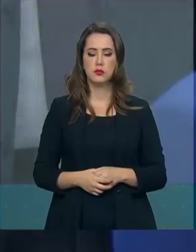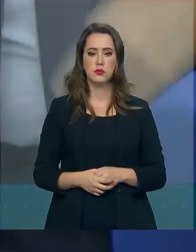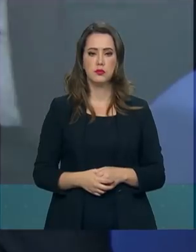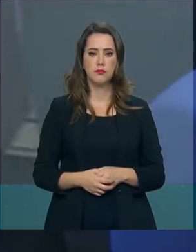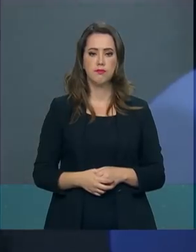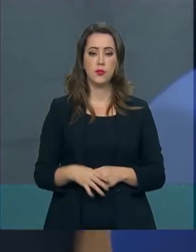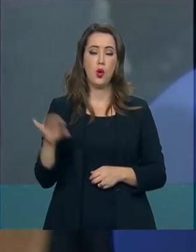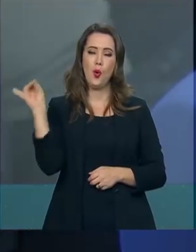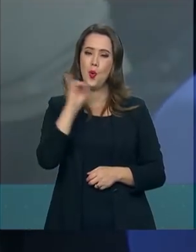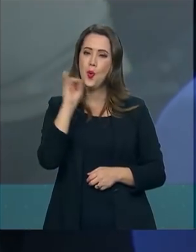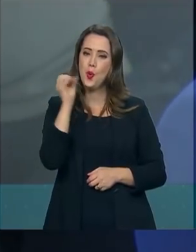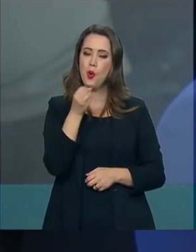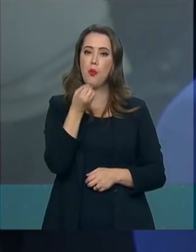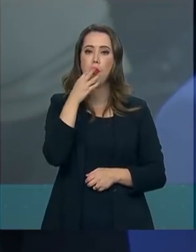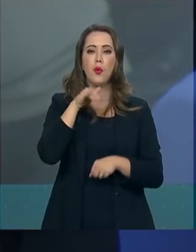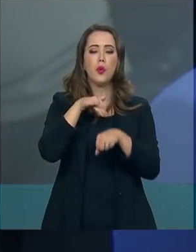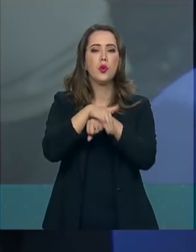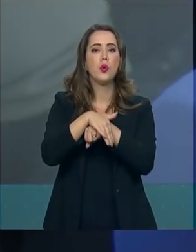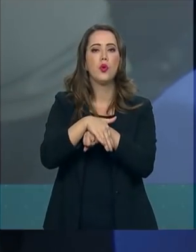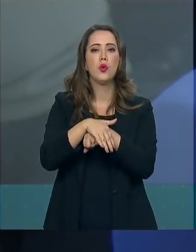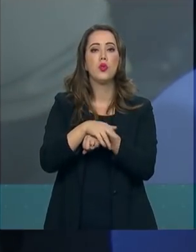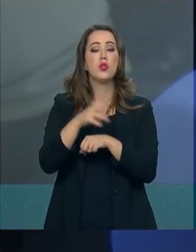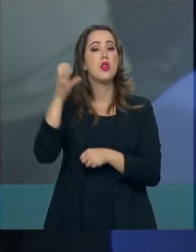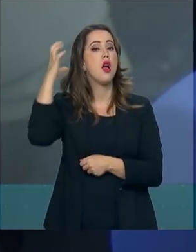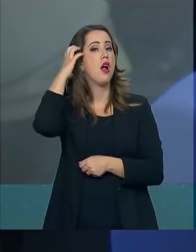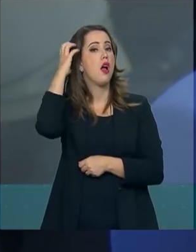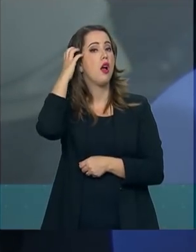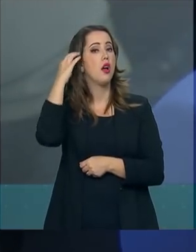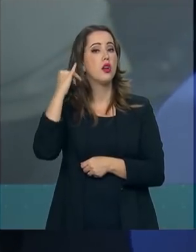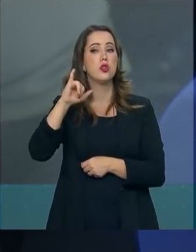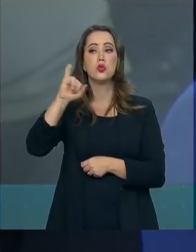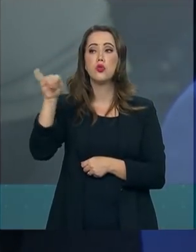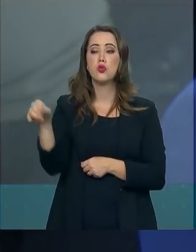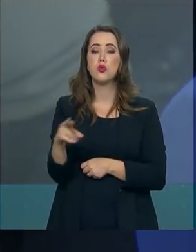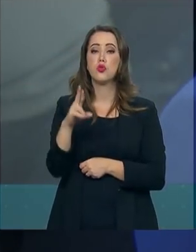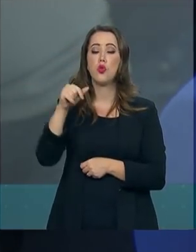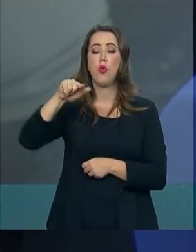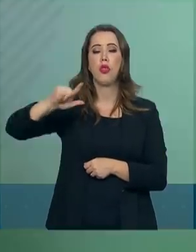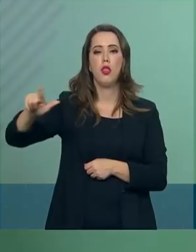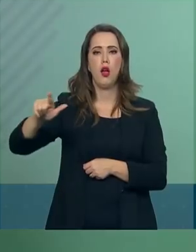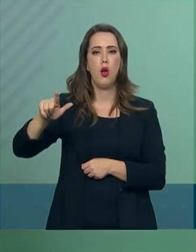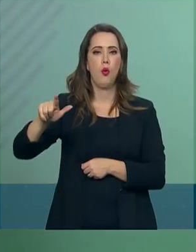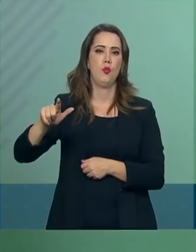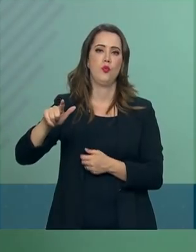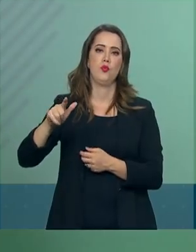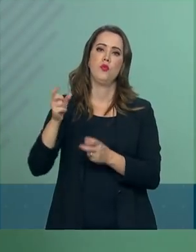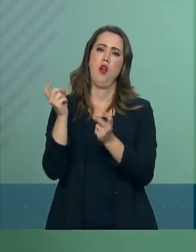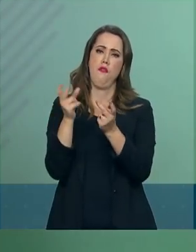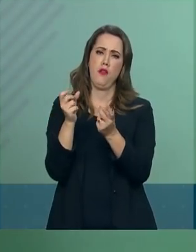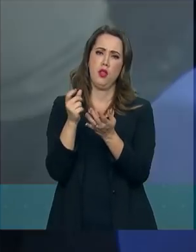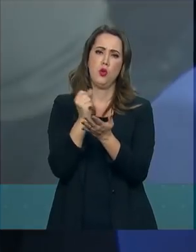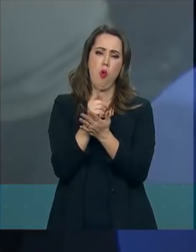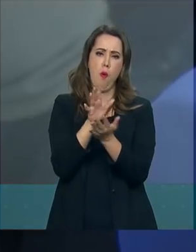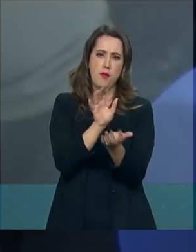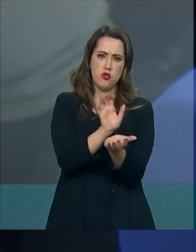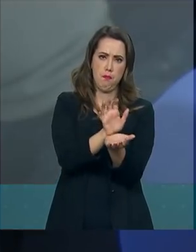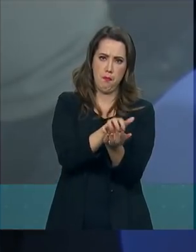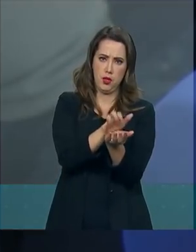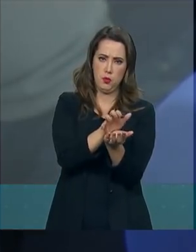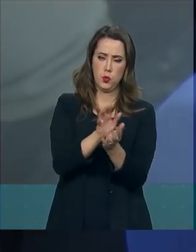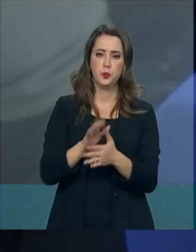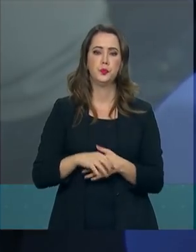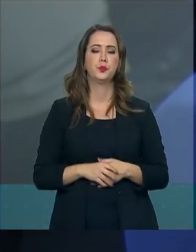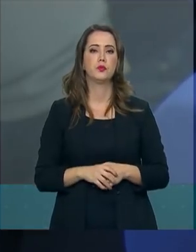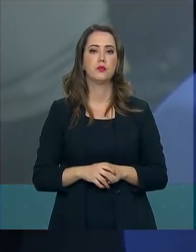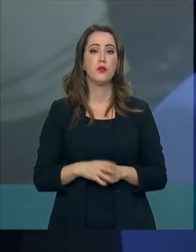Porta-voz, boa noite. Romualdo, da Rádio Jornal do Comércio de Pernambuco. Tudo bem, Romualdo? Em paz. Eu queria insistir